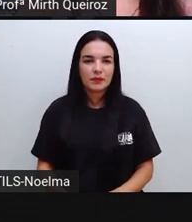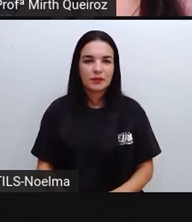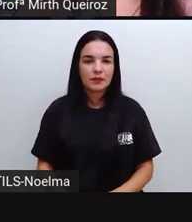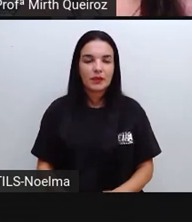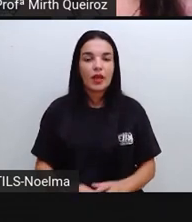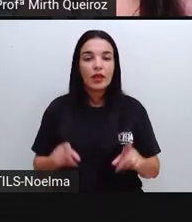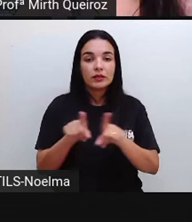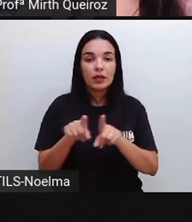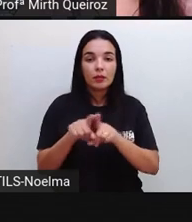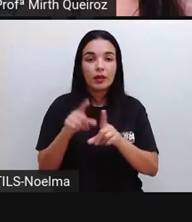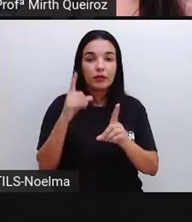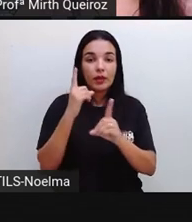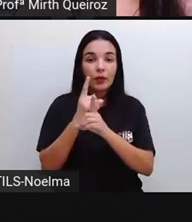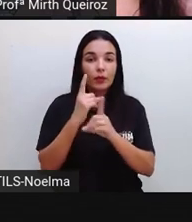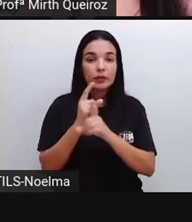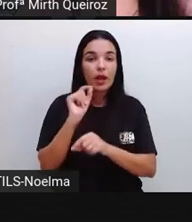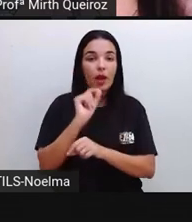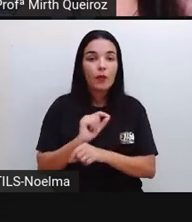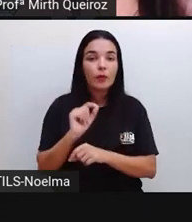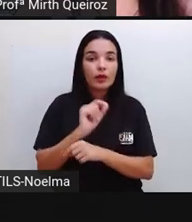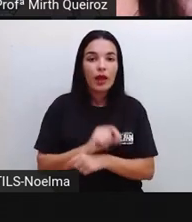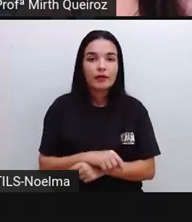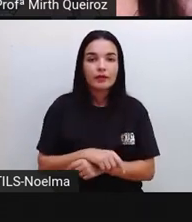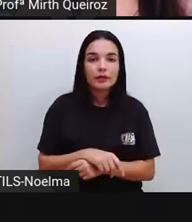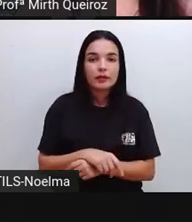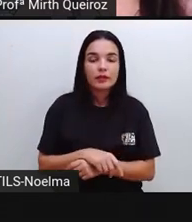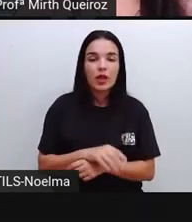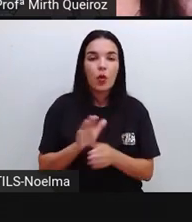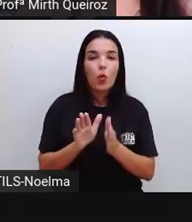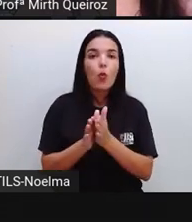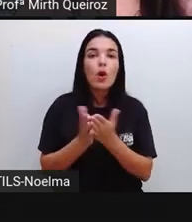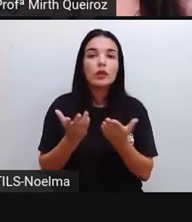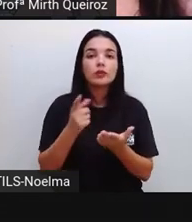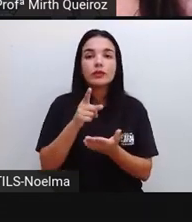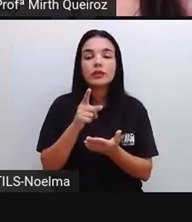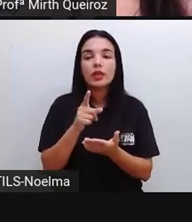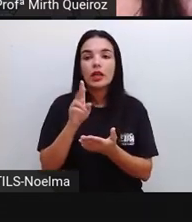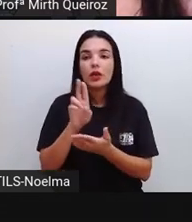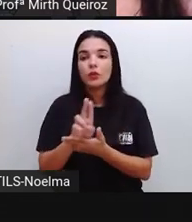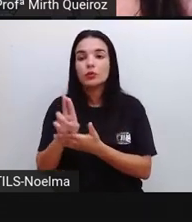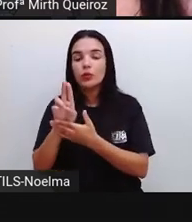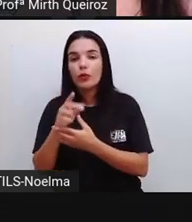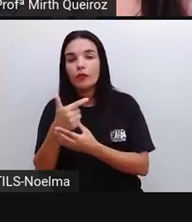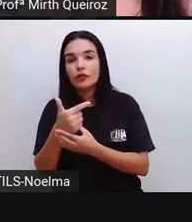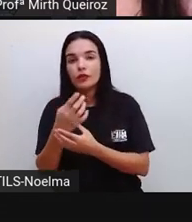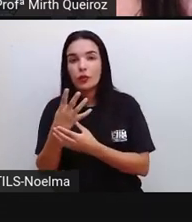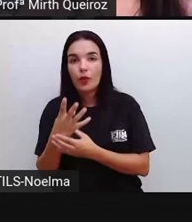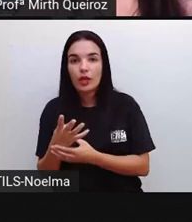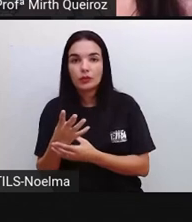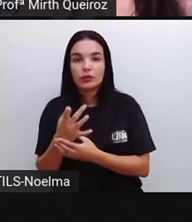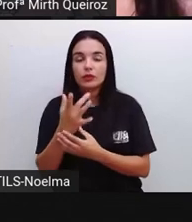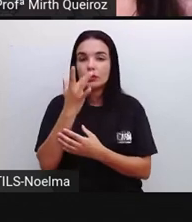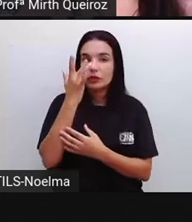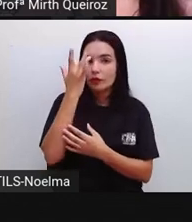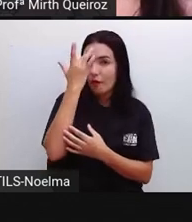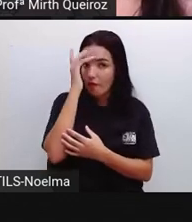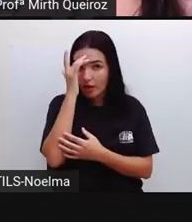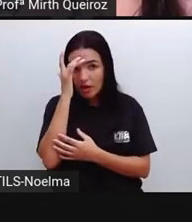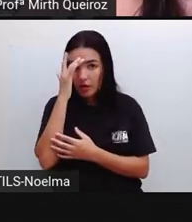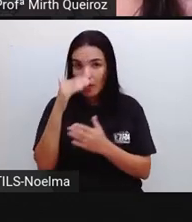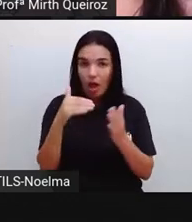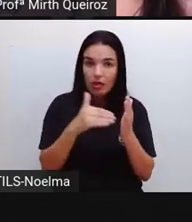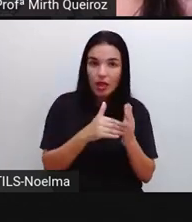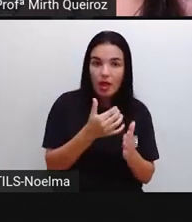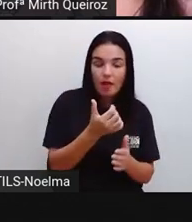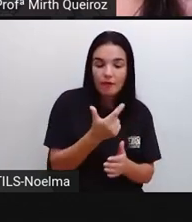encontrar aqui o período de consumo, por exemplo, foi de 24 de fevereiro até 26 de março, né?